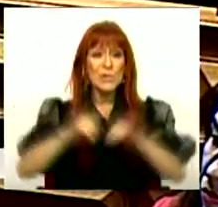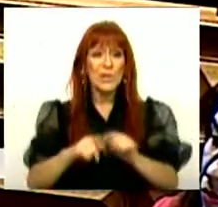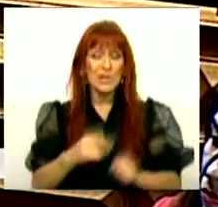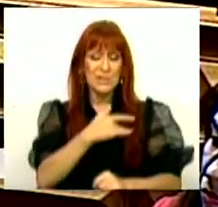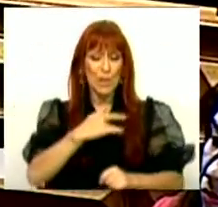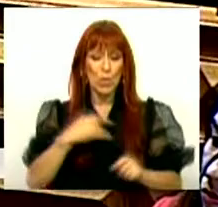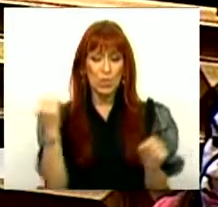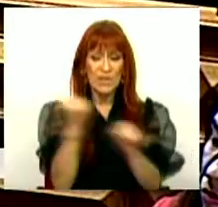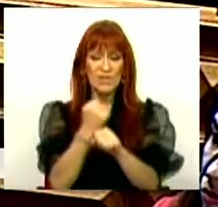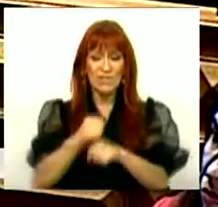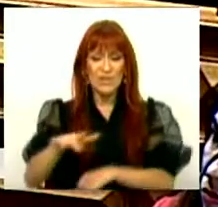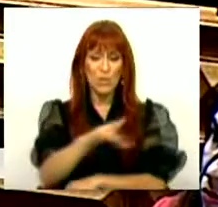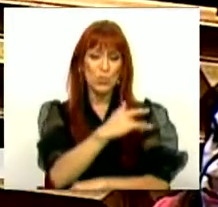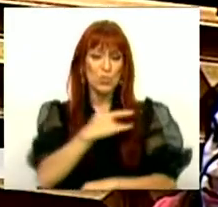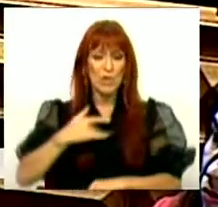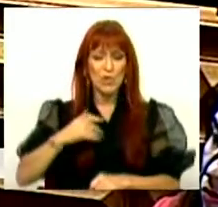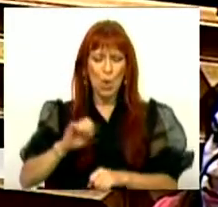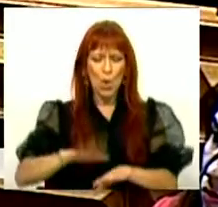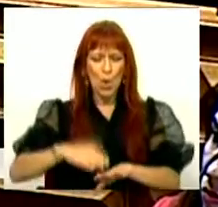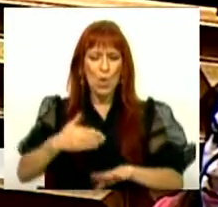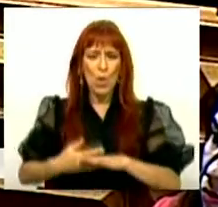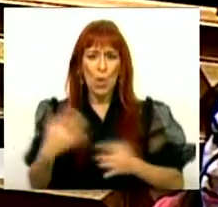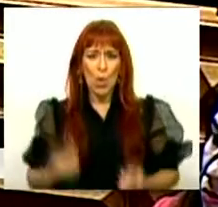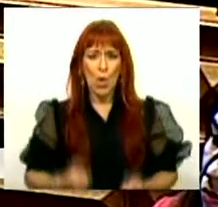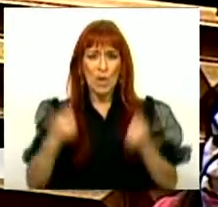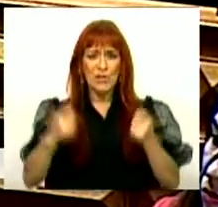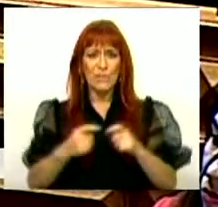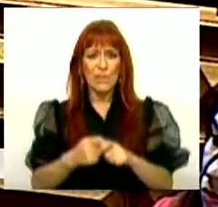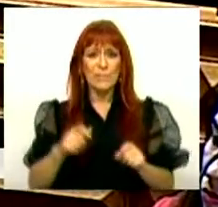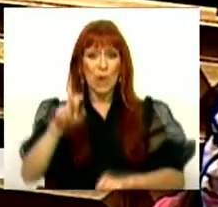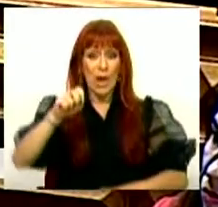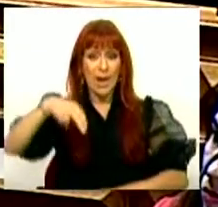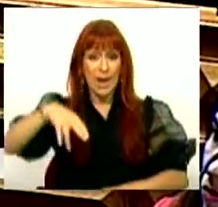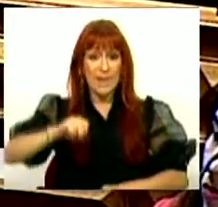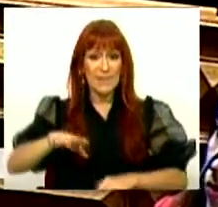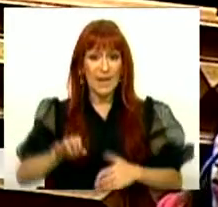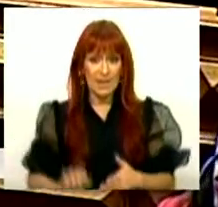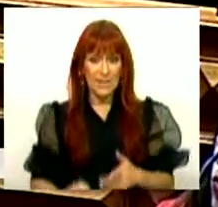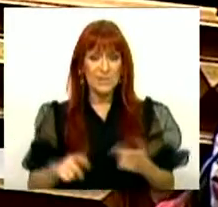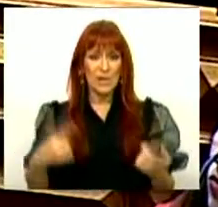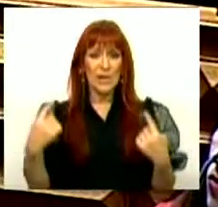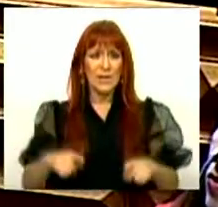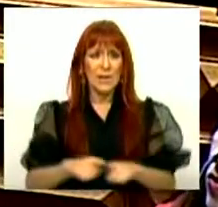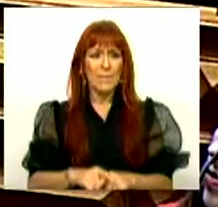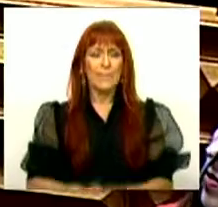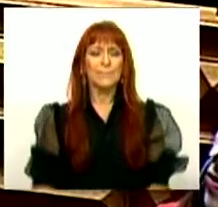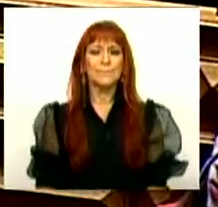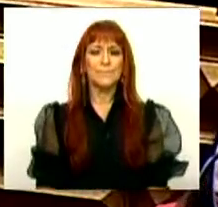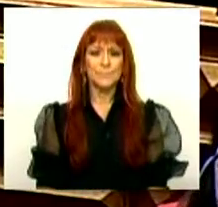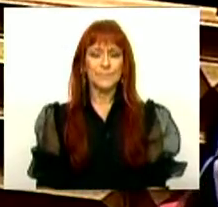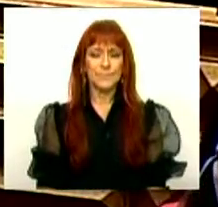ao Serviço Nacional de Saúde, ou reforça o investimento do Serviço Nacional de Saúde. Tem uma dotação